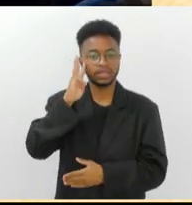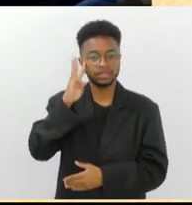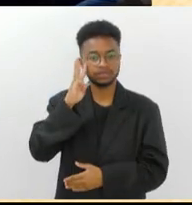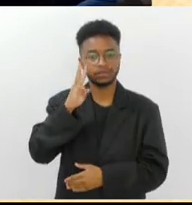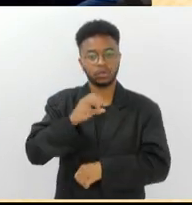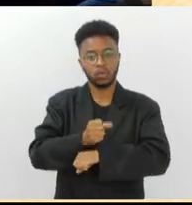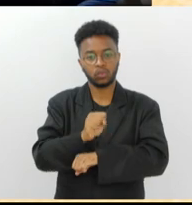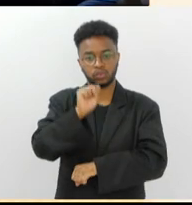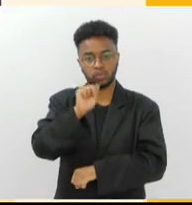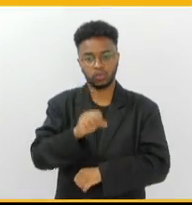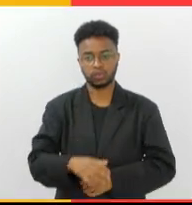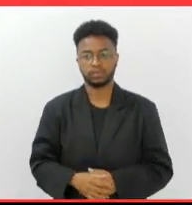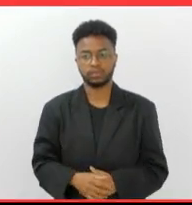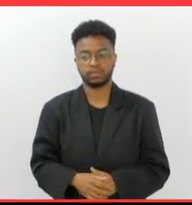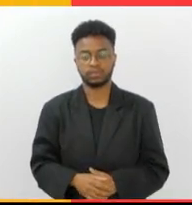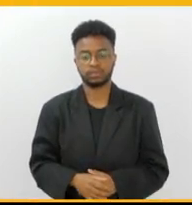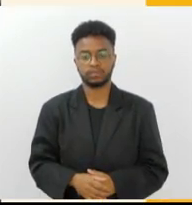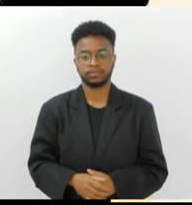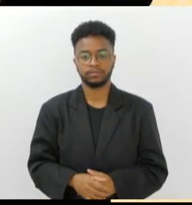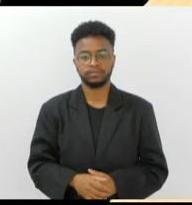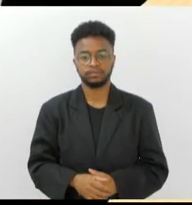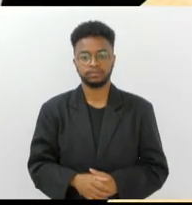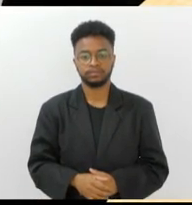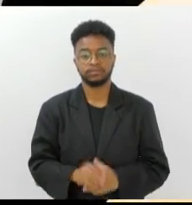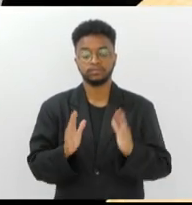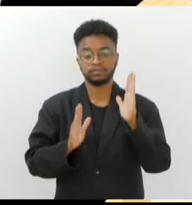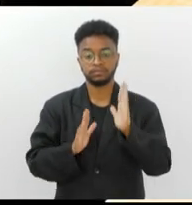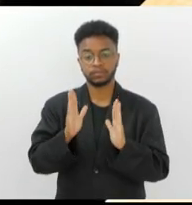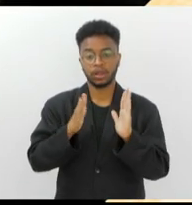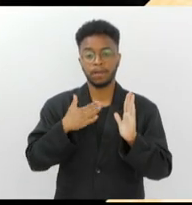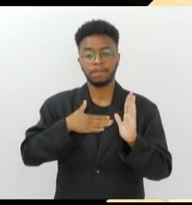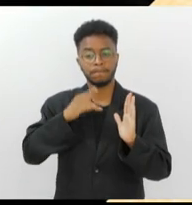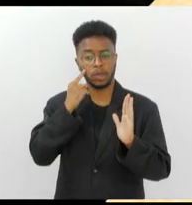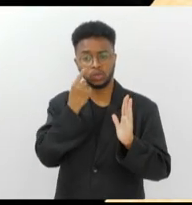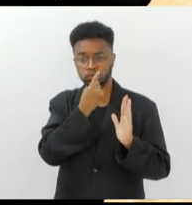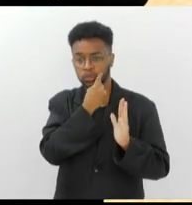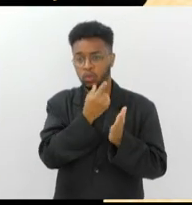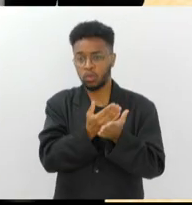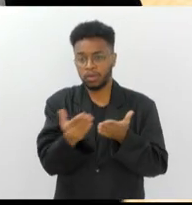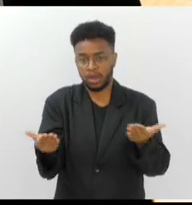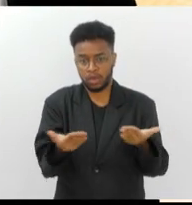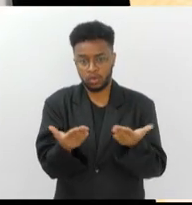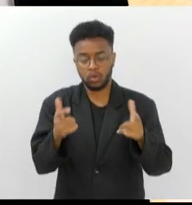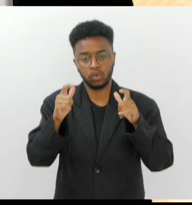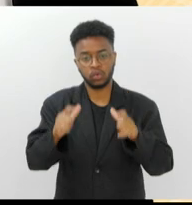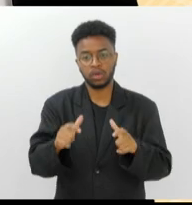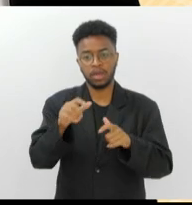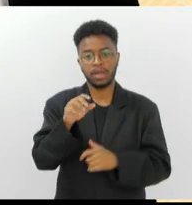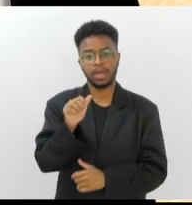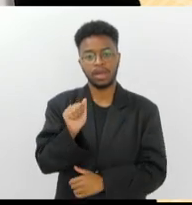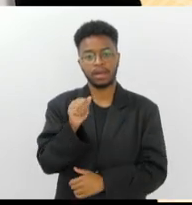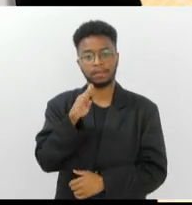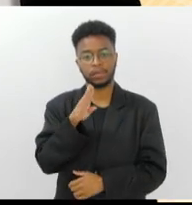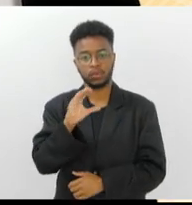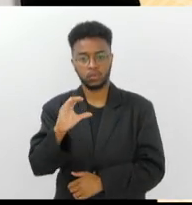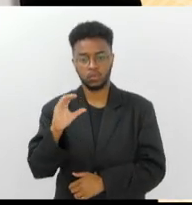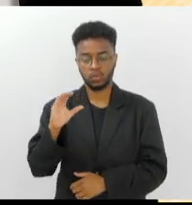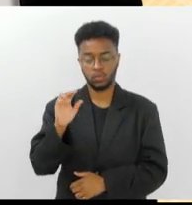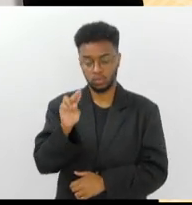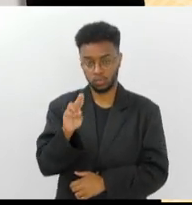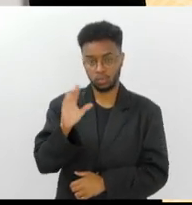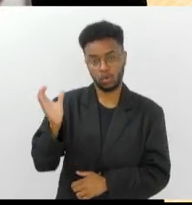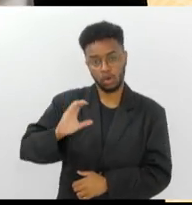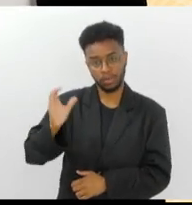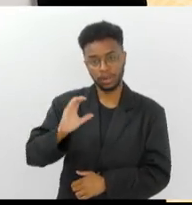8 horas da noite. A temporada de Meus Olhos começa essa semana no espaço ABU, em Copacabana, explora a